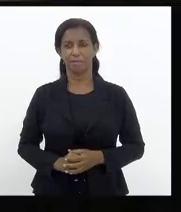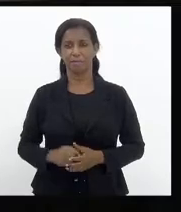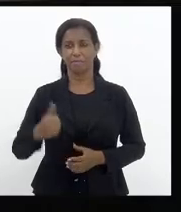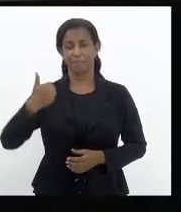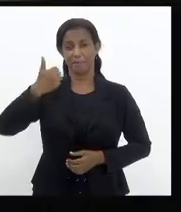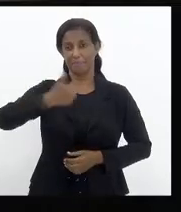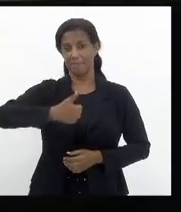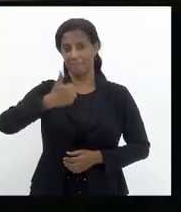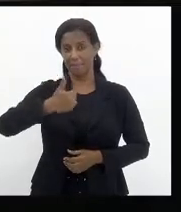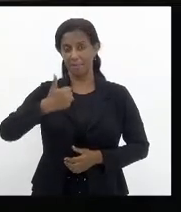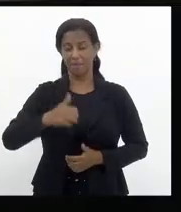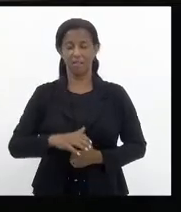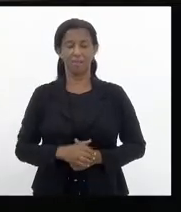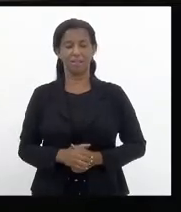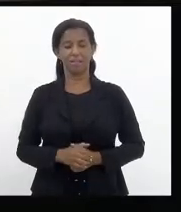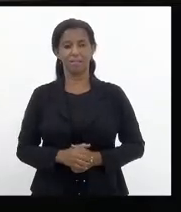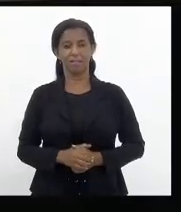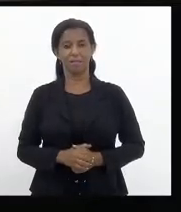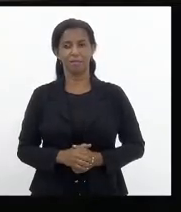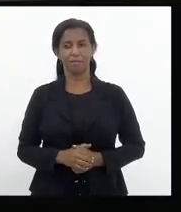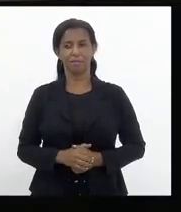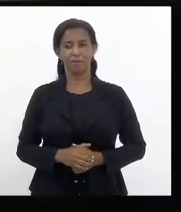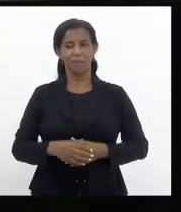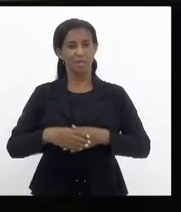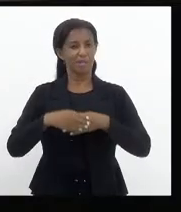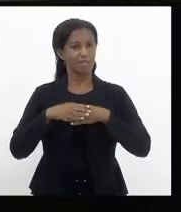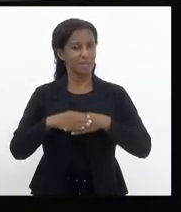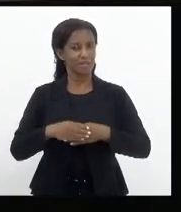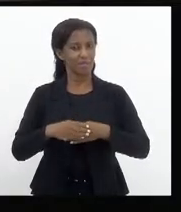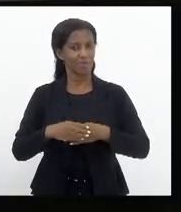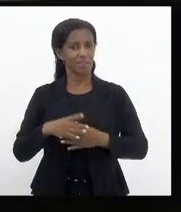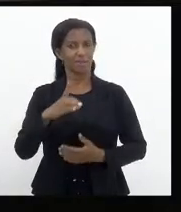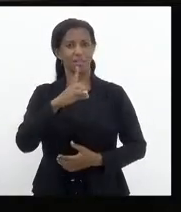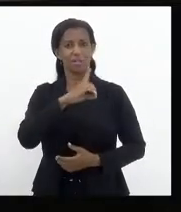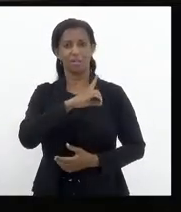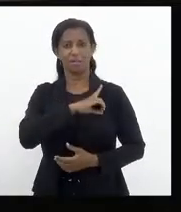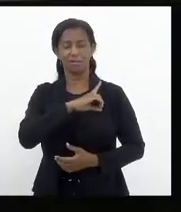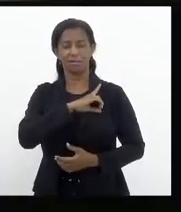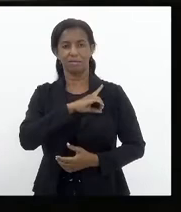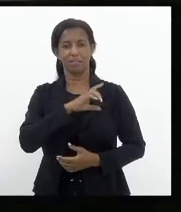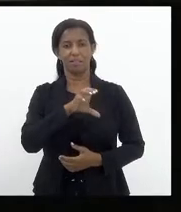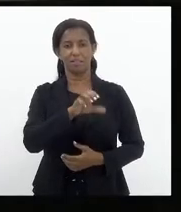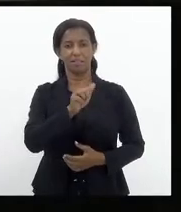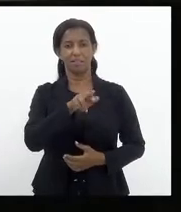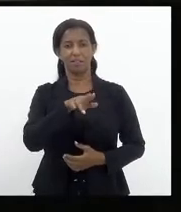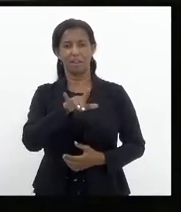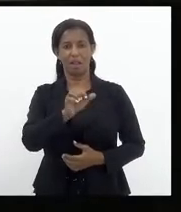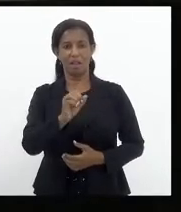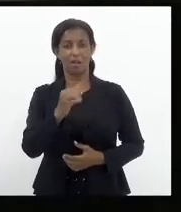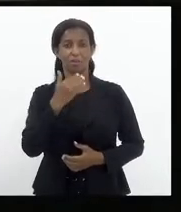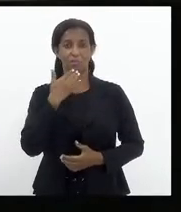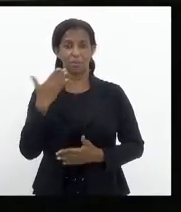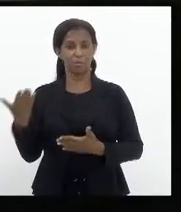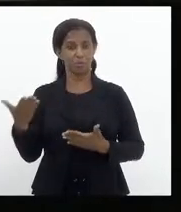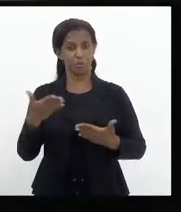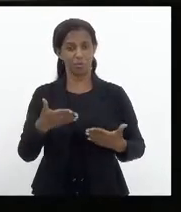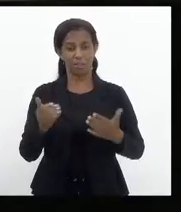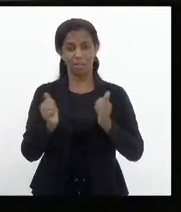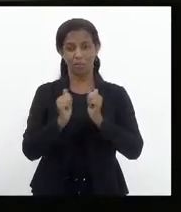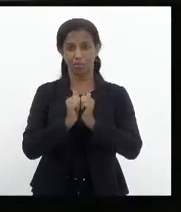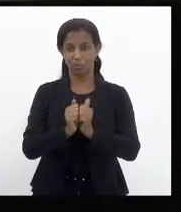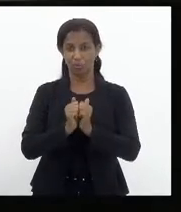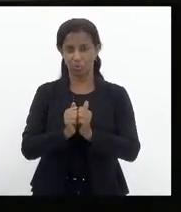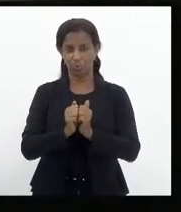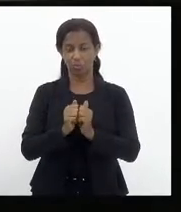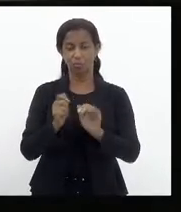primeiro, fazer aqui uma saudação especial ao delegado Carlos Augusto, que me permitiu estar ao seu lado na